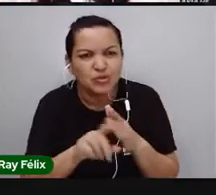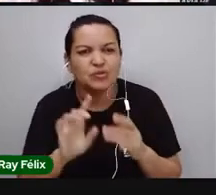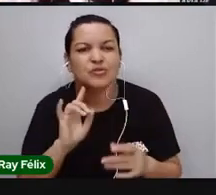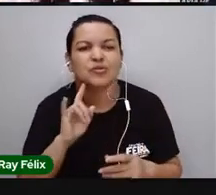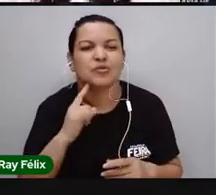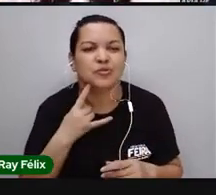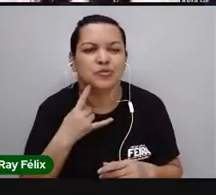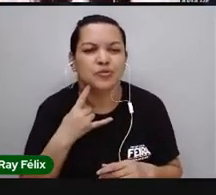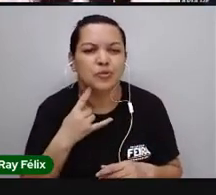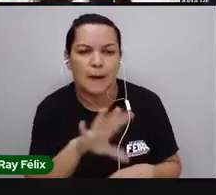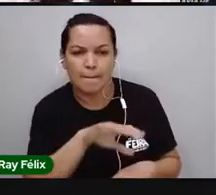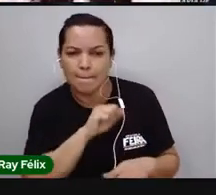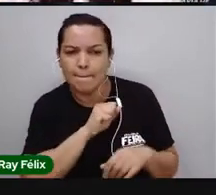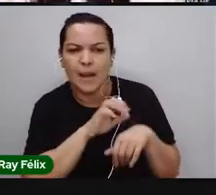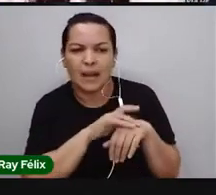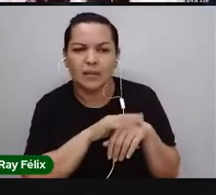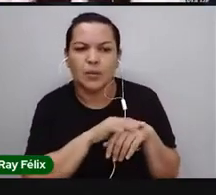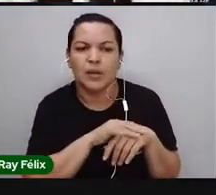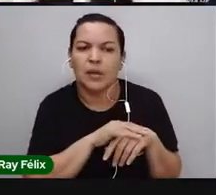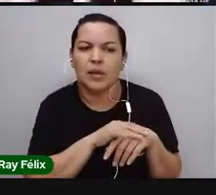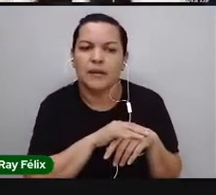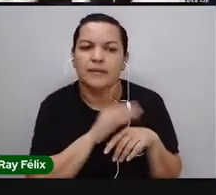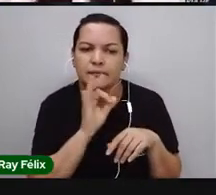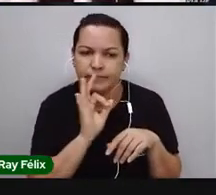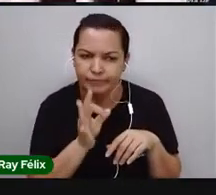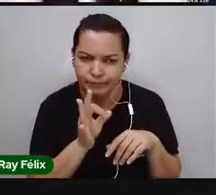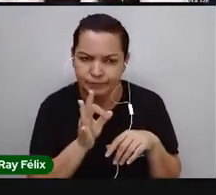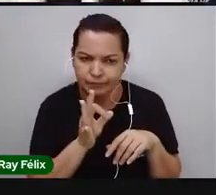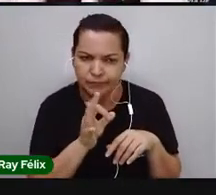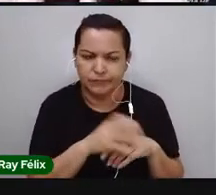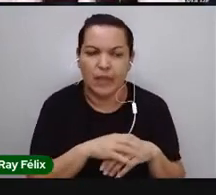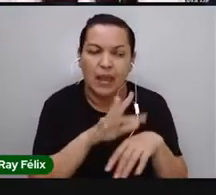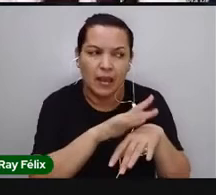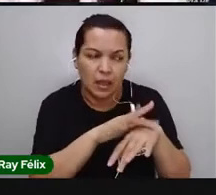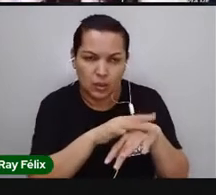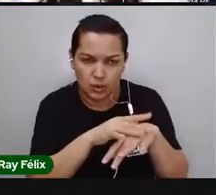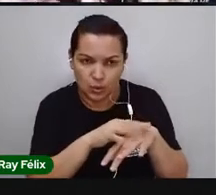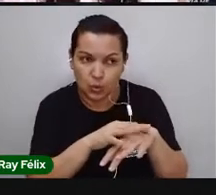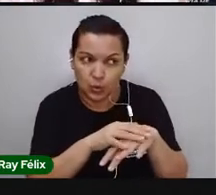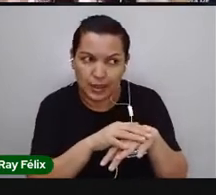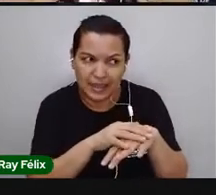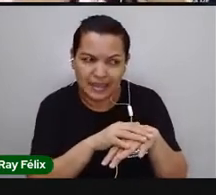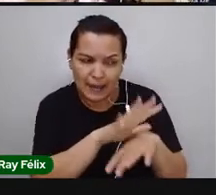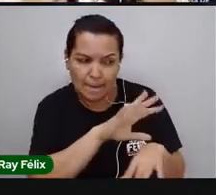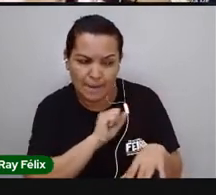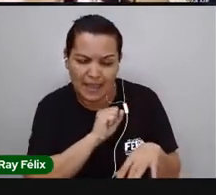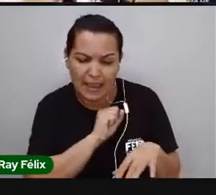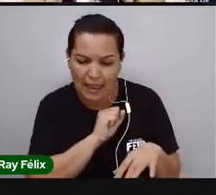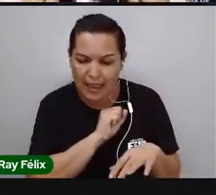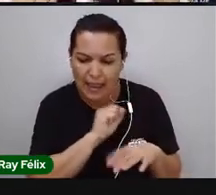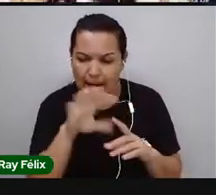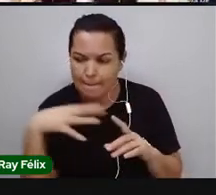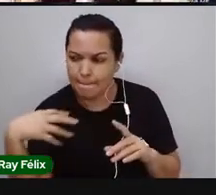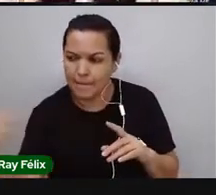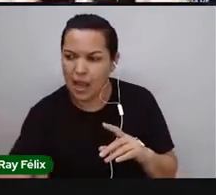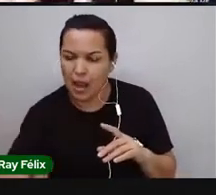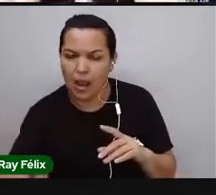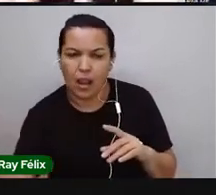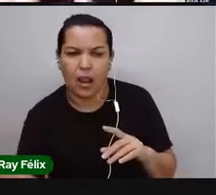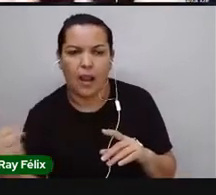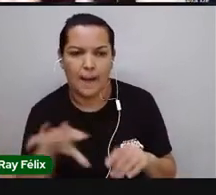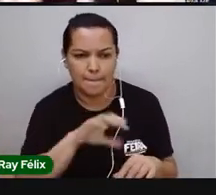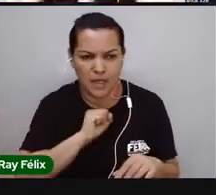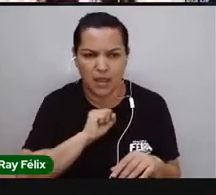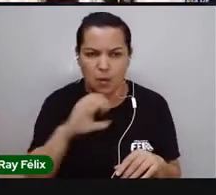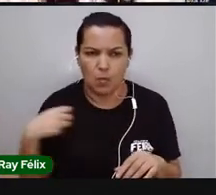nos causar doenças, tá? E essas doenças, muitas vezes, elas são transmitidas. Nós adquirimos essas doenças, por quê?